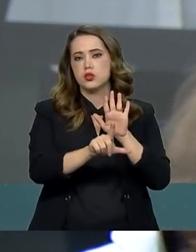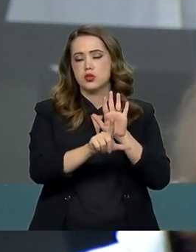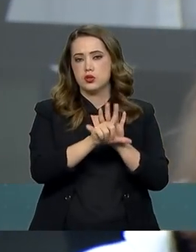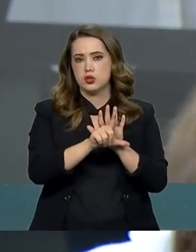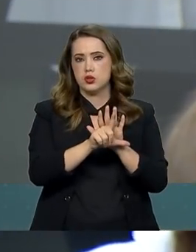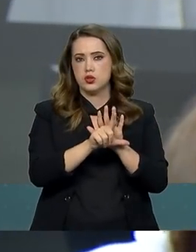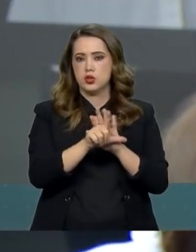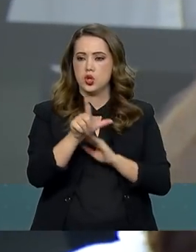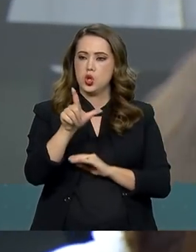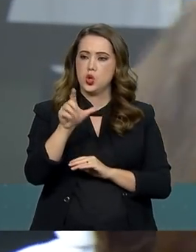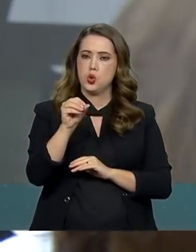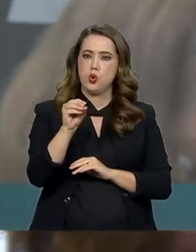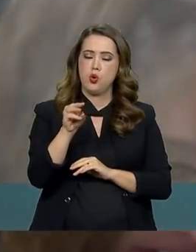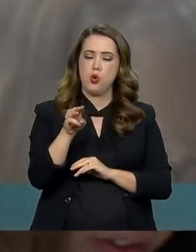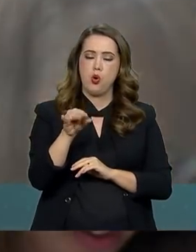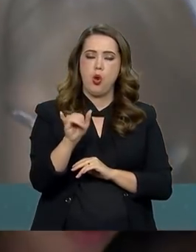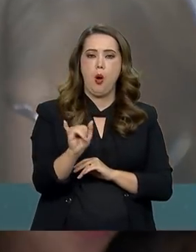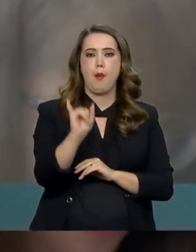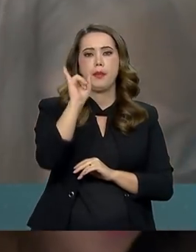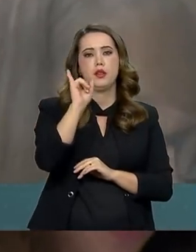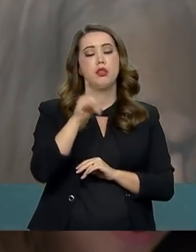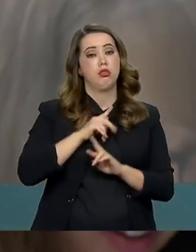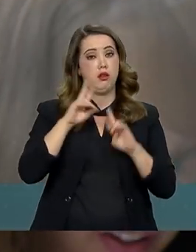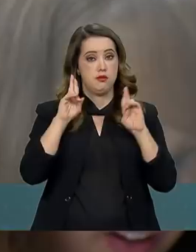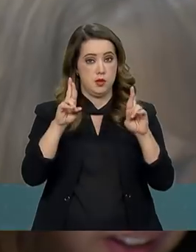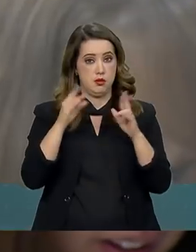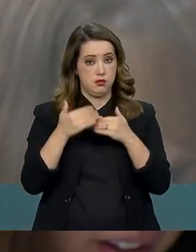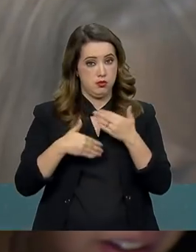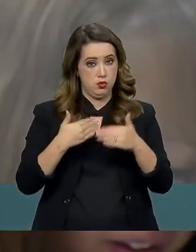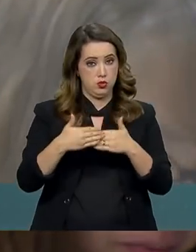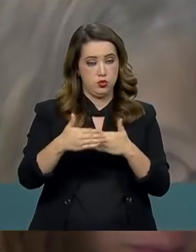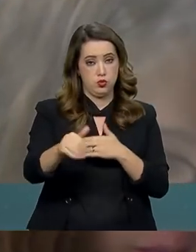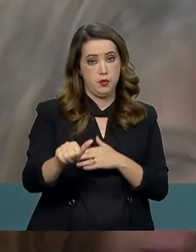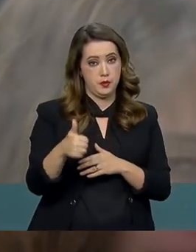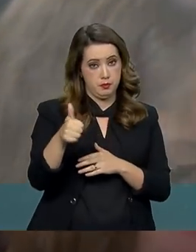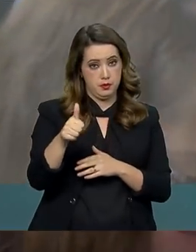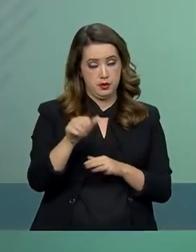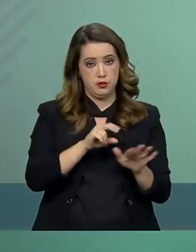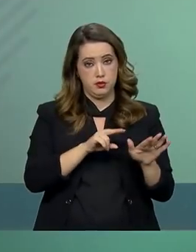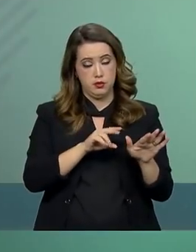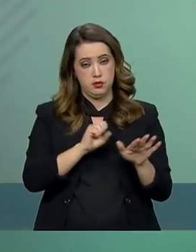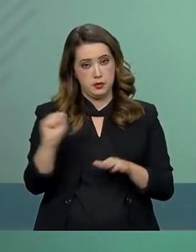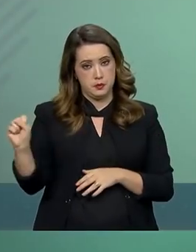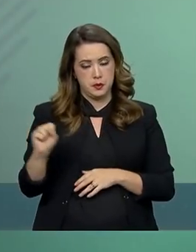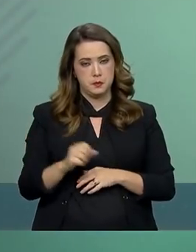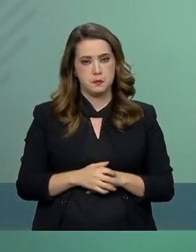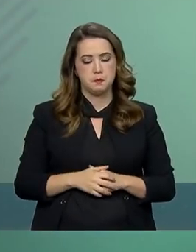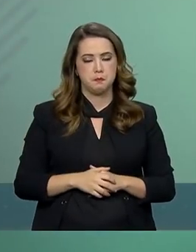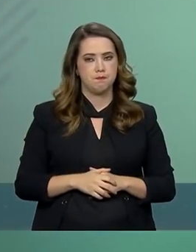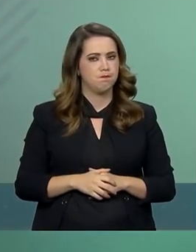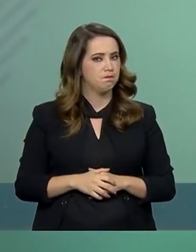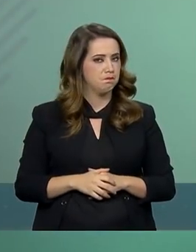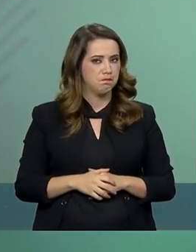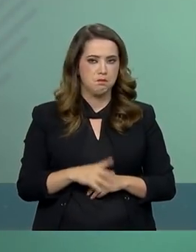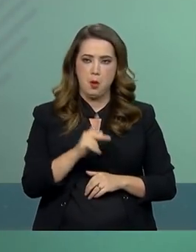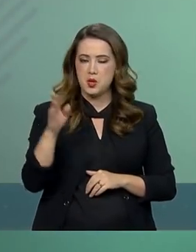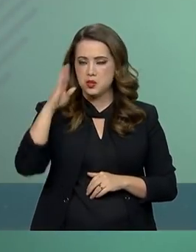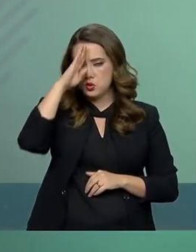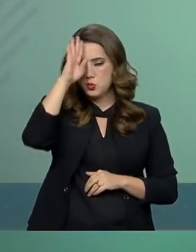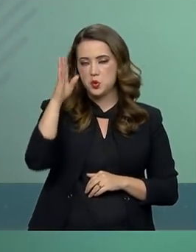do lobby. Gostaria de saber se ainda existe essa expectativa no primeiro semestre. Se o presidente me tenha comentado não,